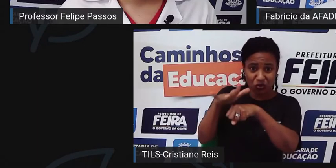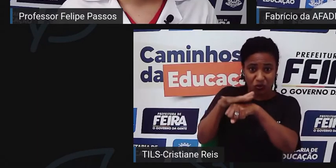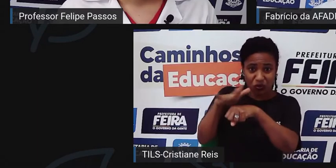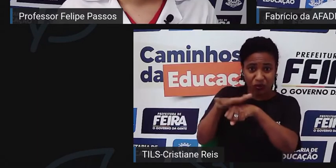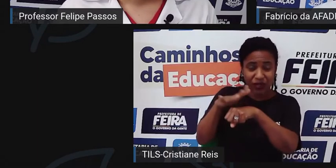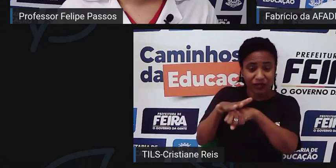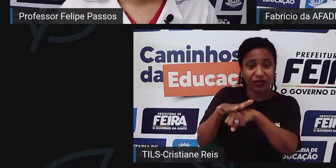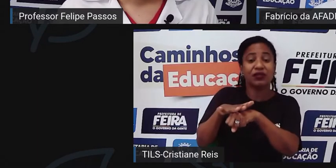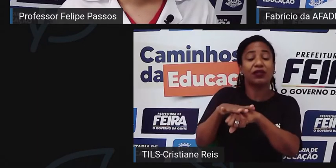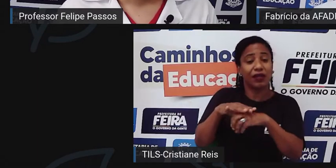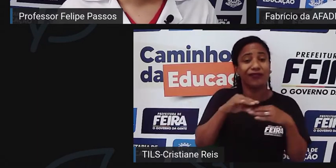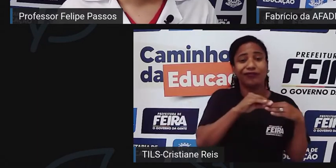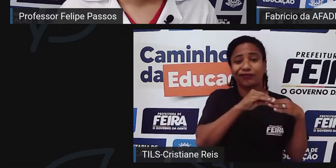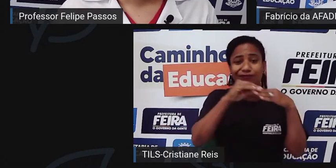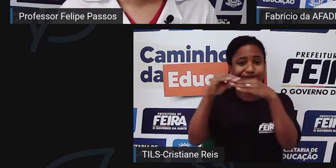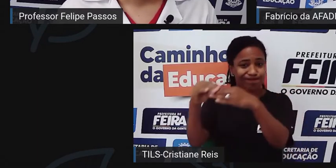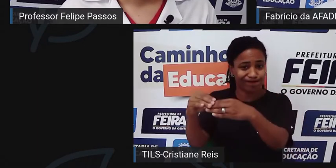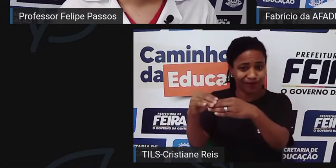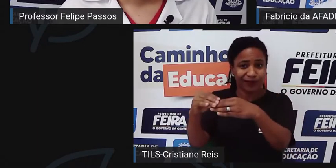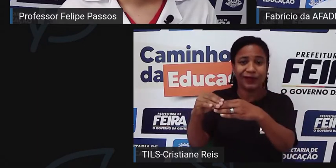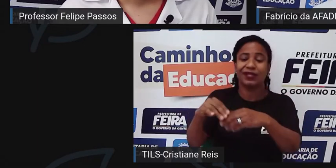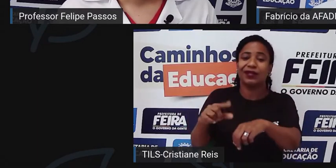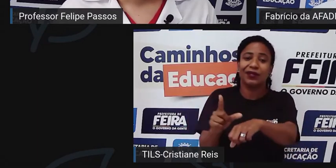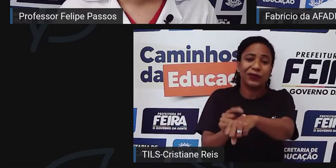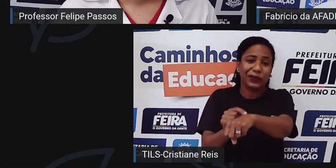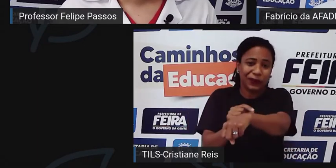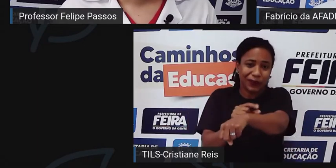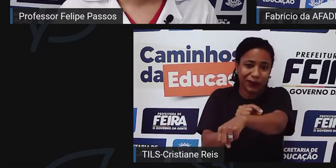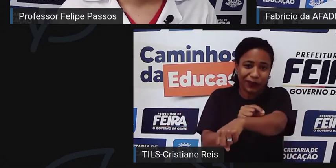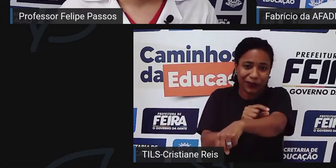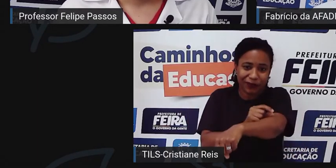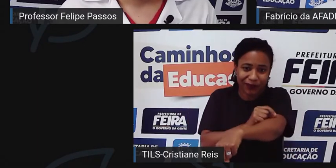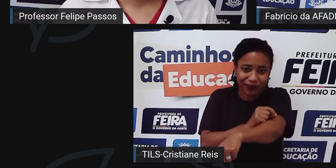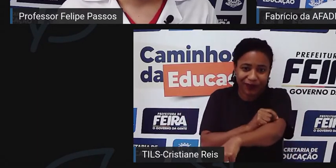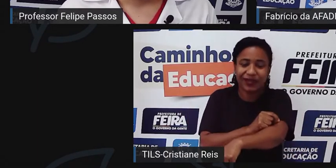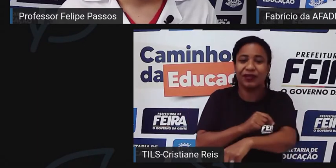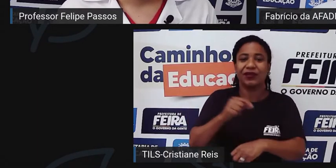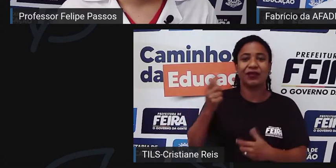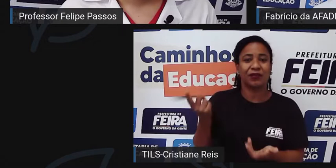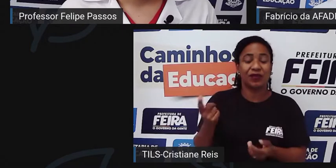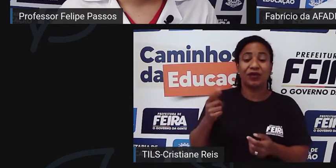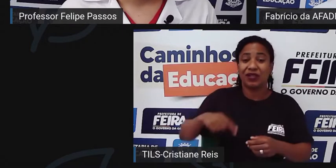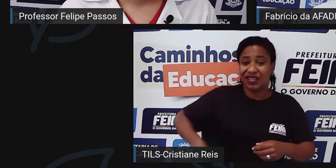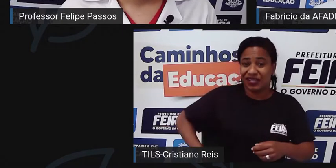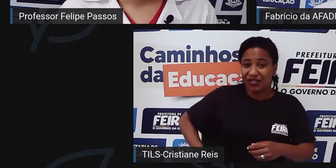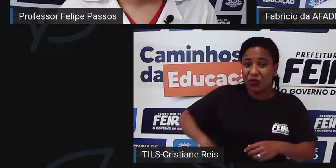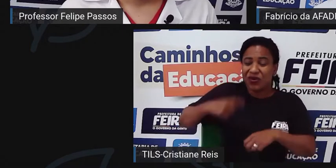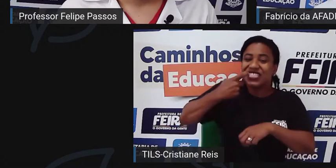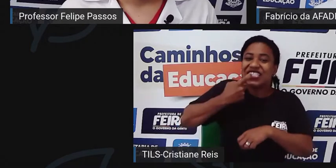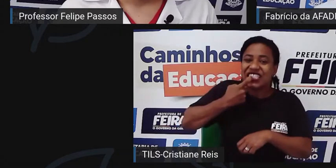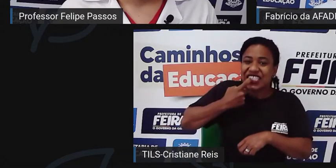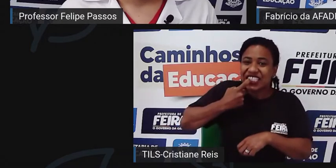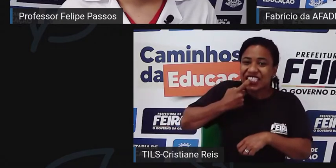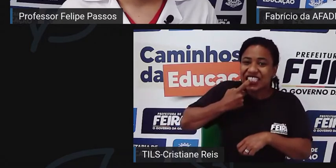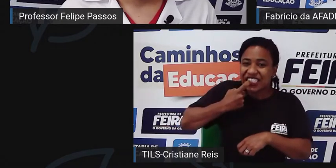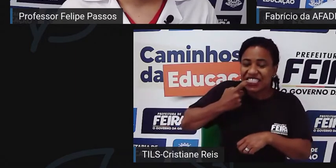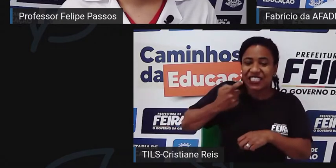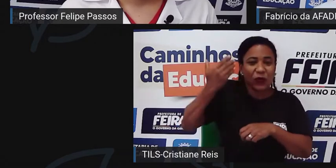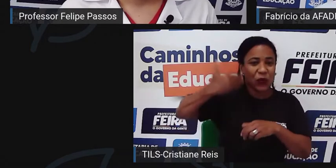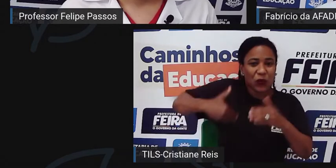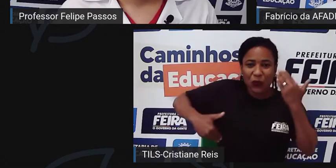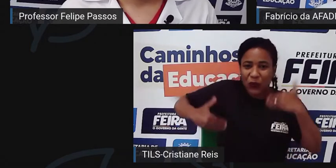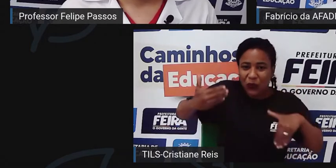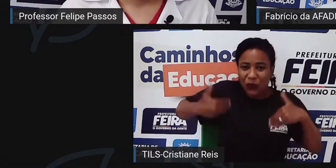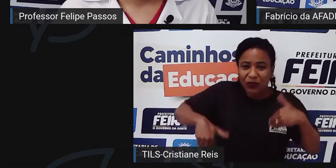-ciforme, ela tem a úlcera de perna, a necrose na cabeça do fêmur, a necrose no ombro, tem